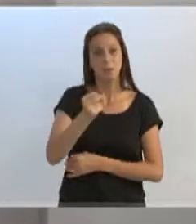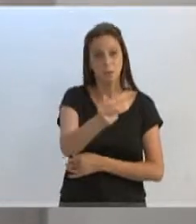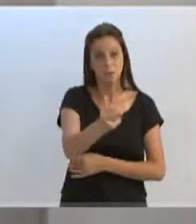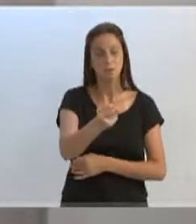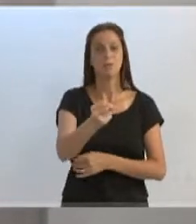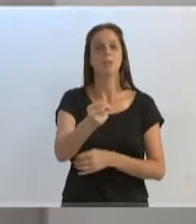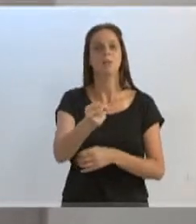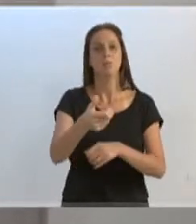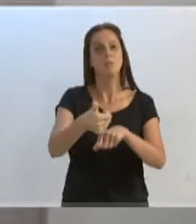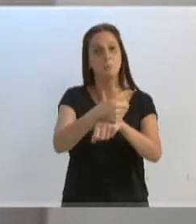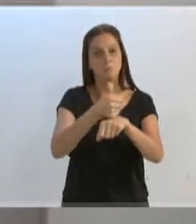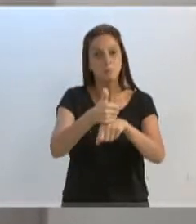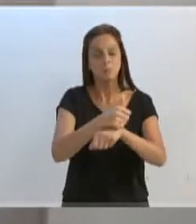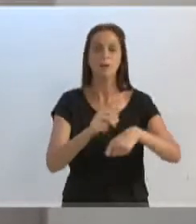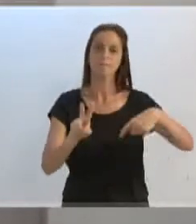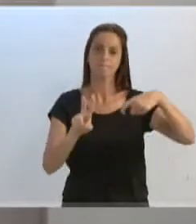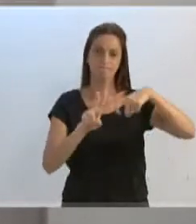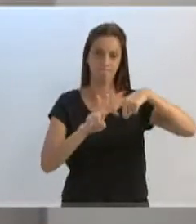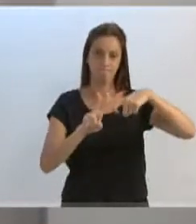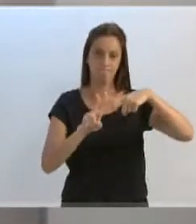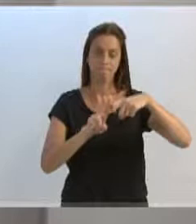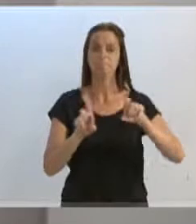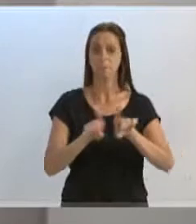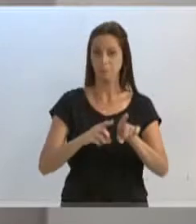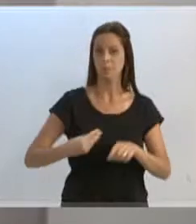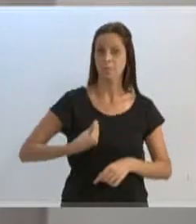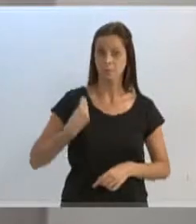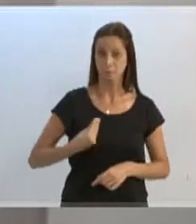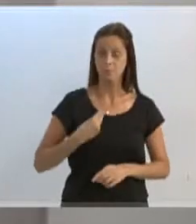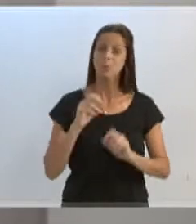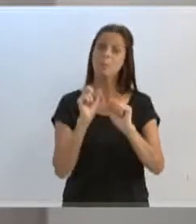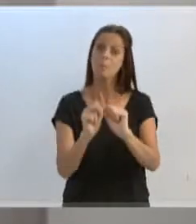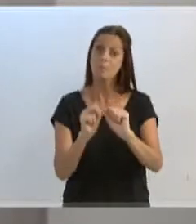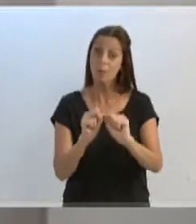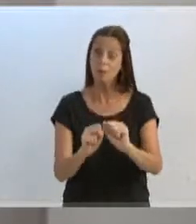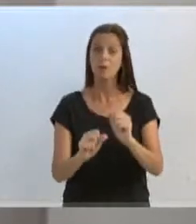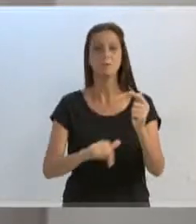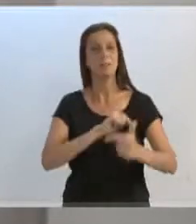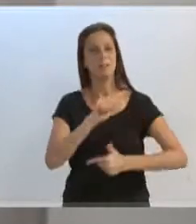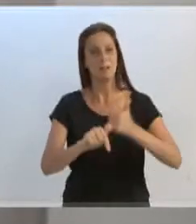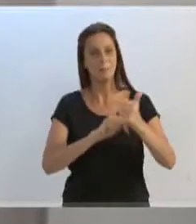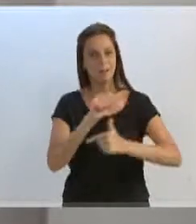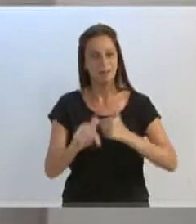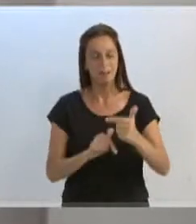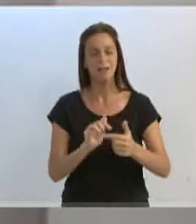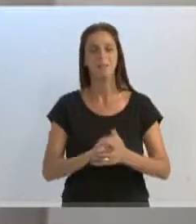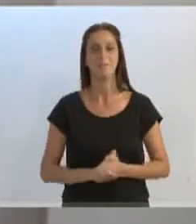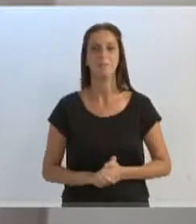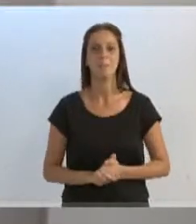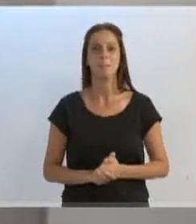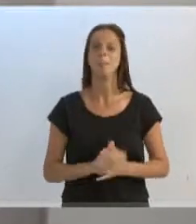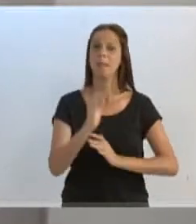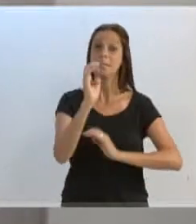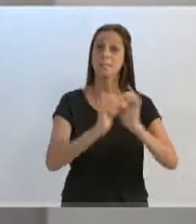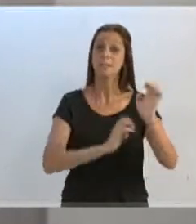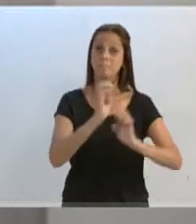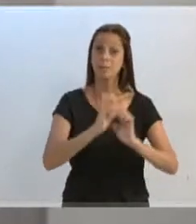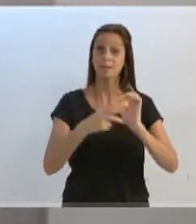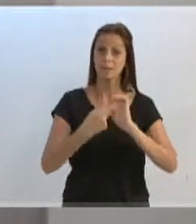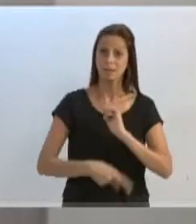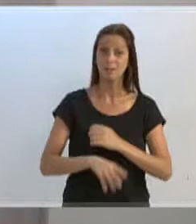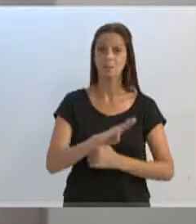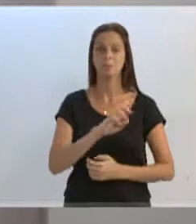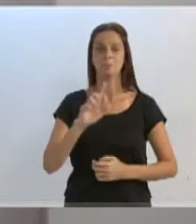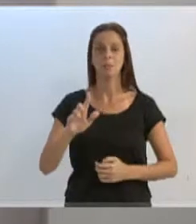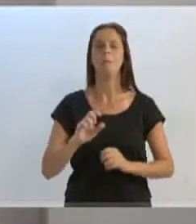médica veterinária, que também estava lá presente, para que possa fazer essa prestação de serviços às empresas aqui do nosso